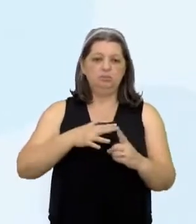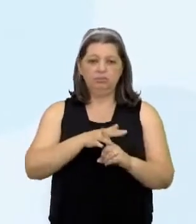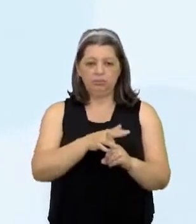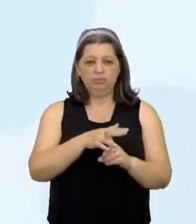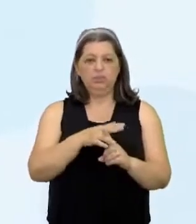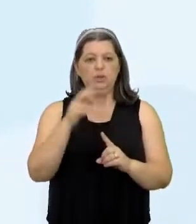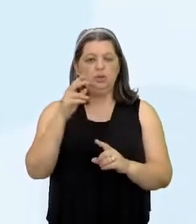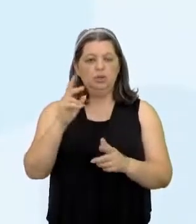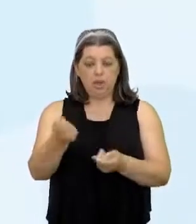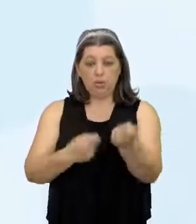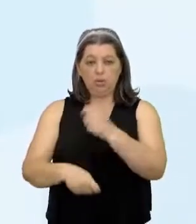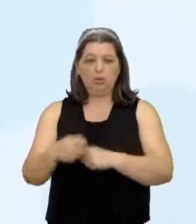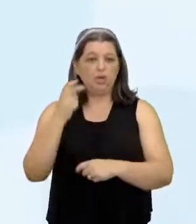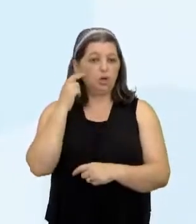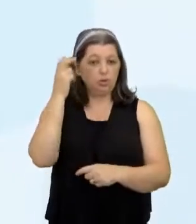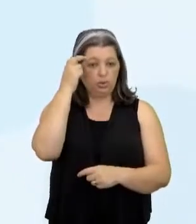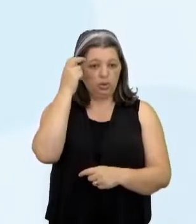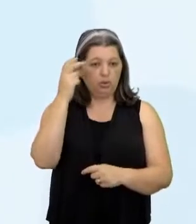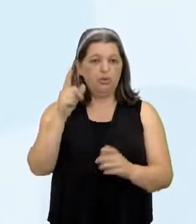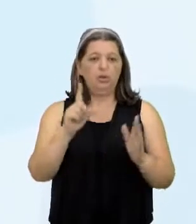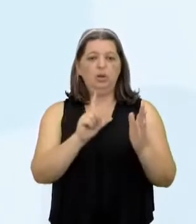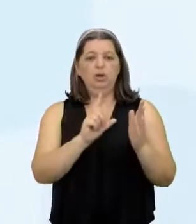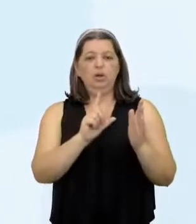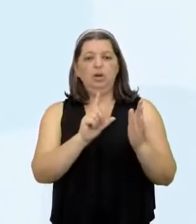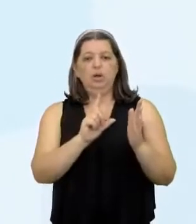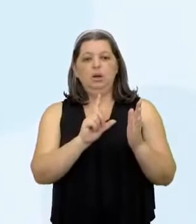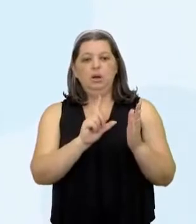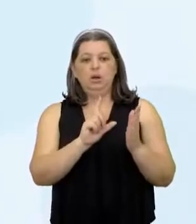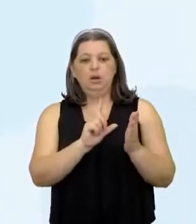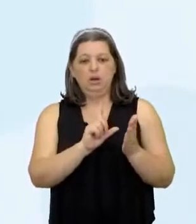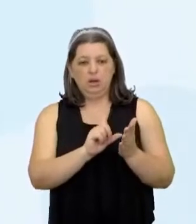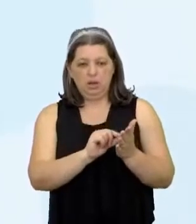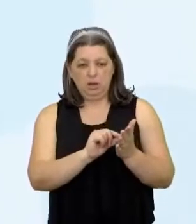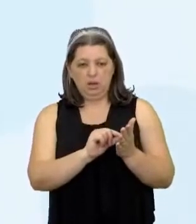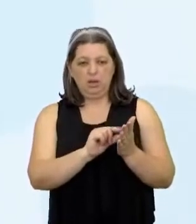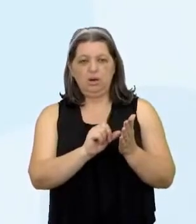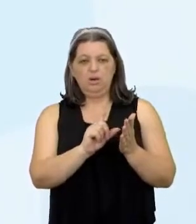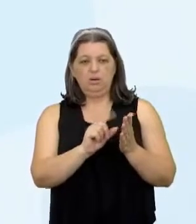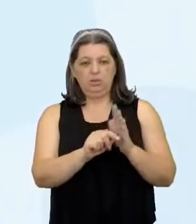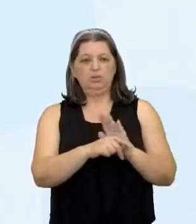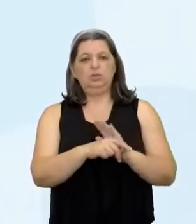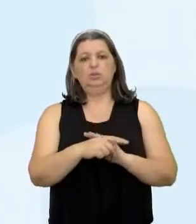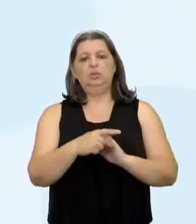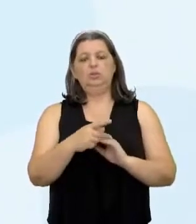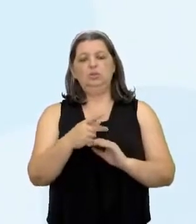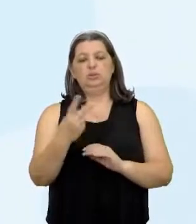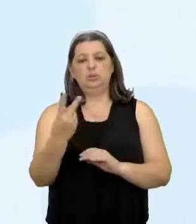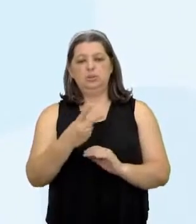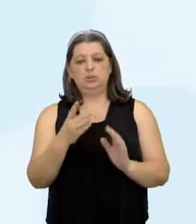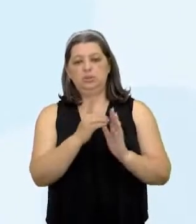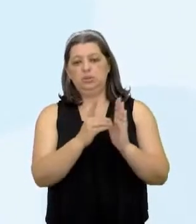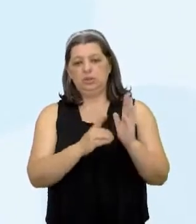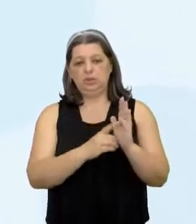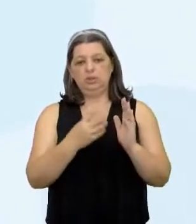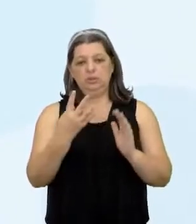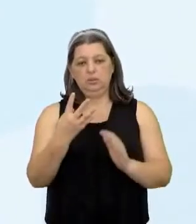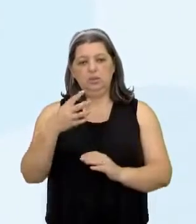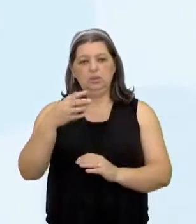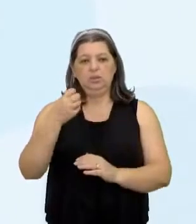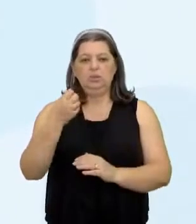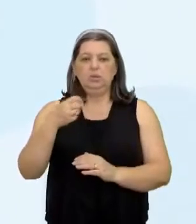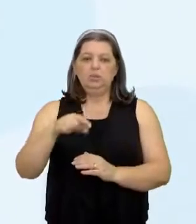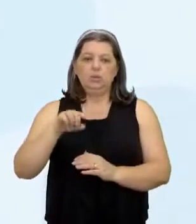Artigo 2º do decreto 4.887 de 2003 Remanescentes das comunidades dos